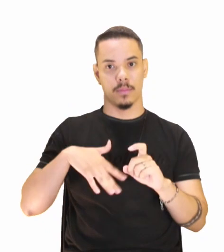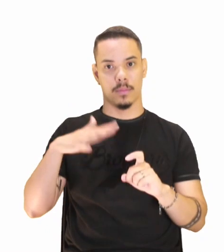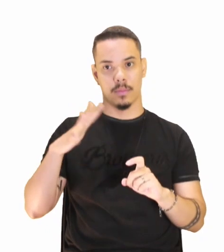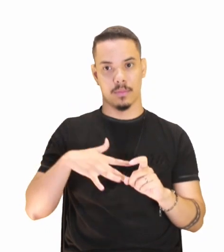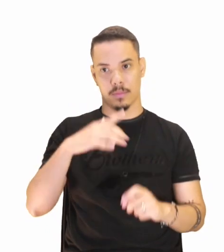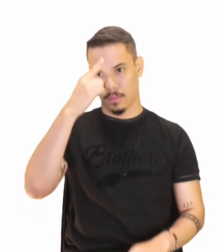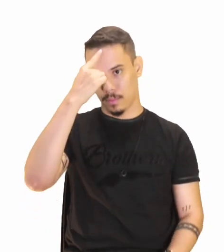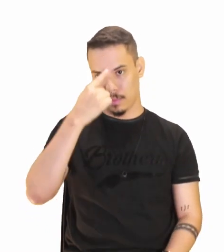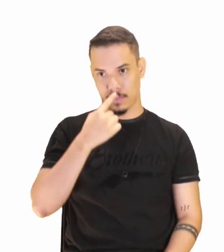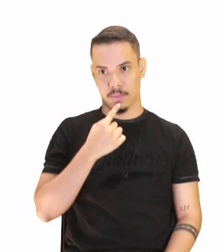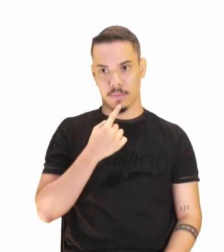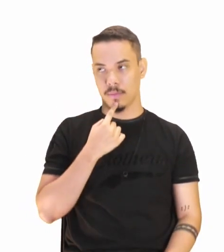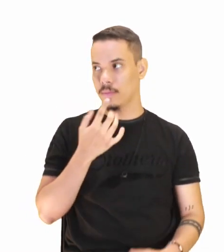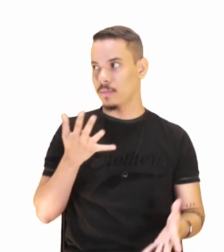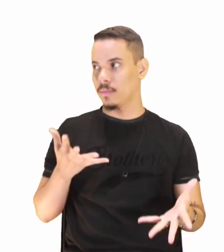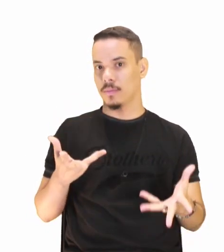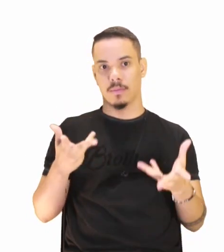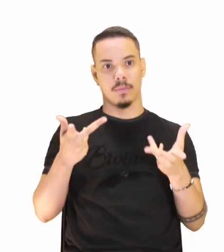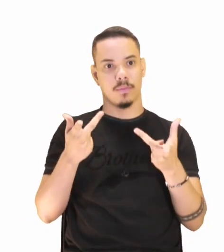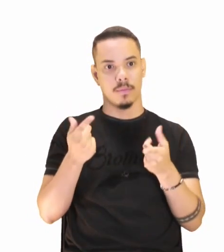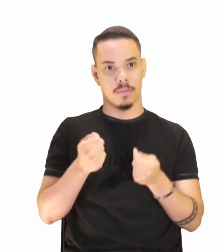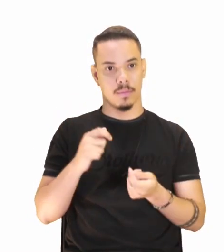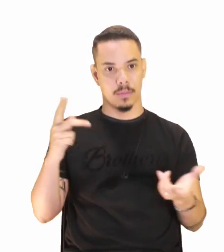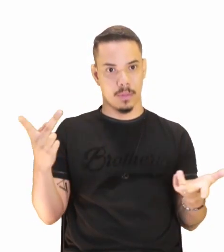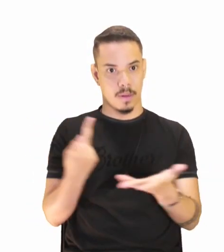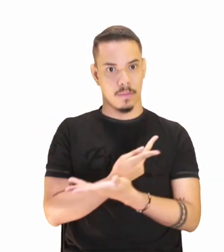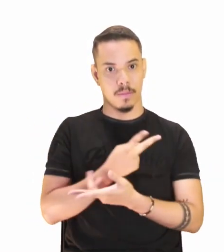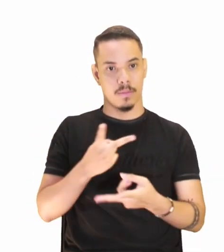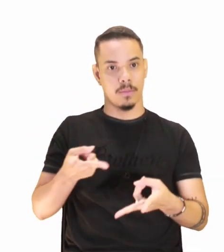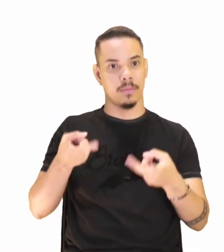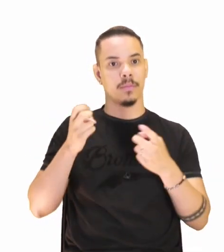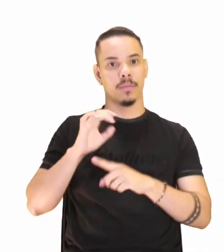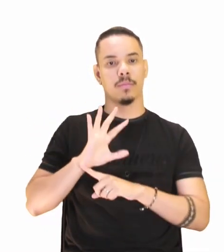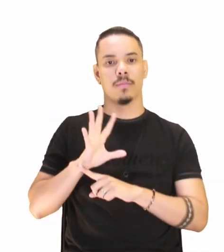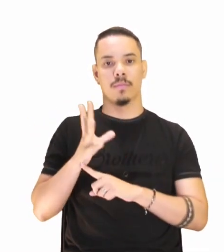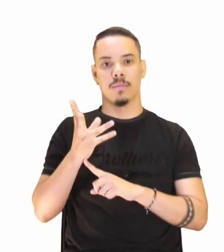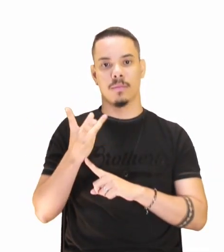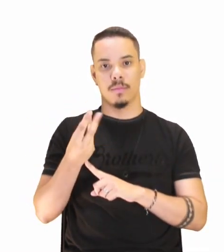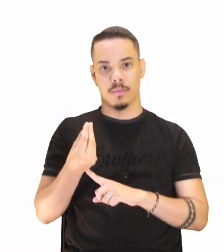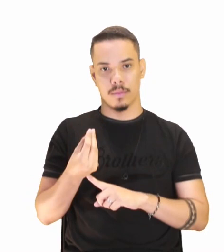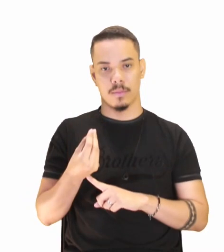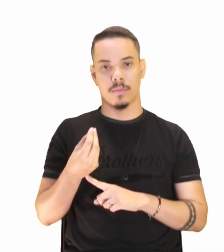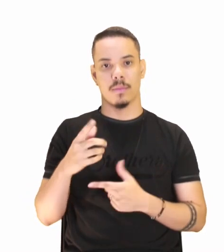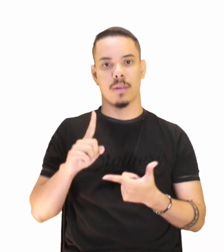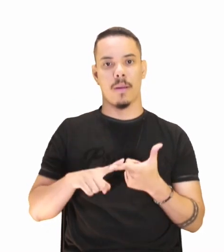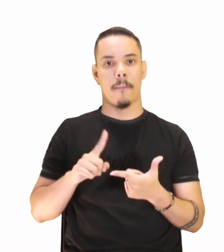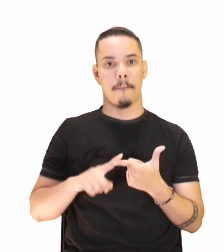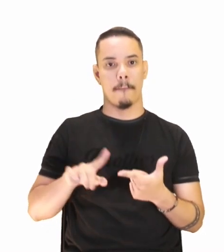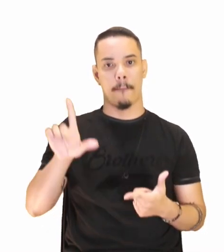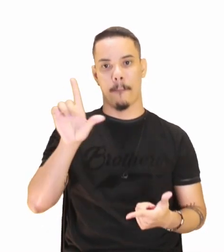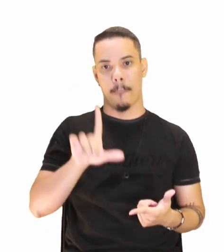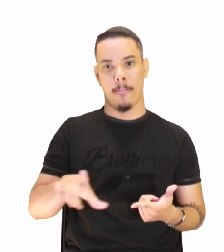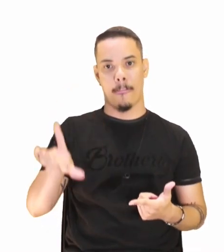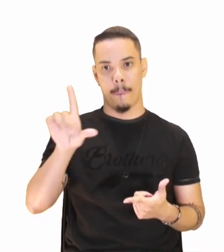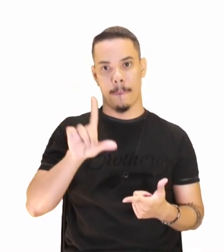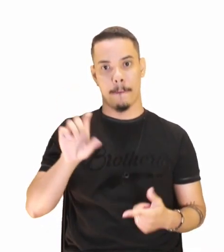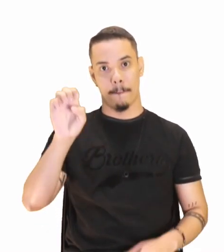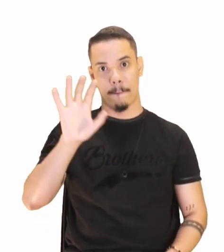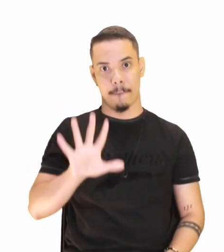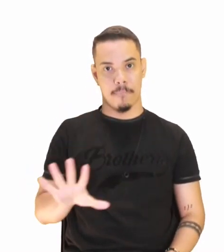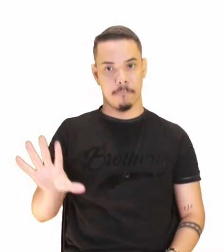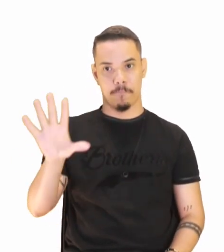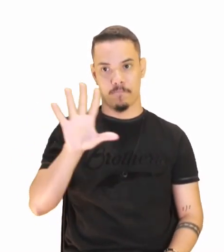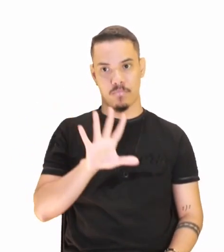imaginário fantástico se fazia notar nas artes e na literatura europeia,